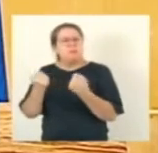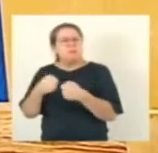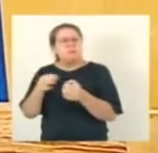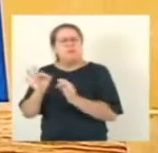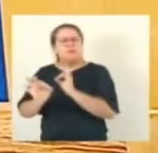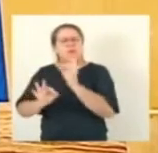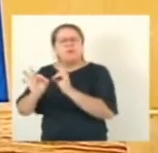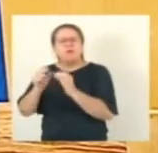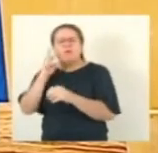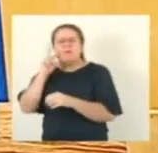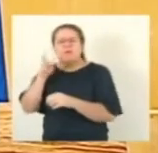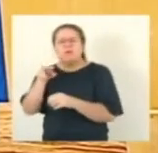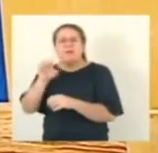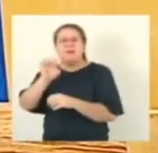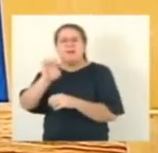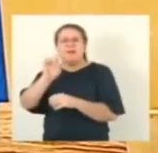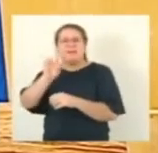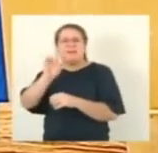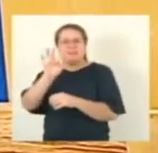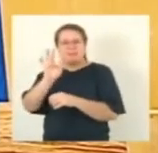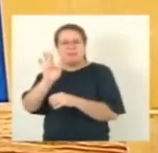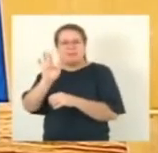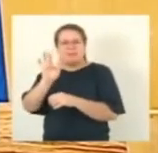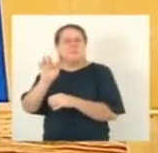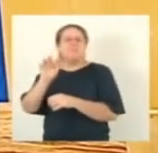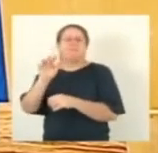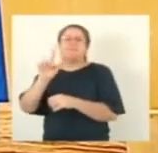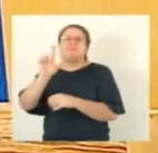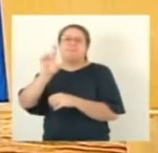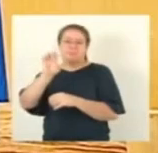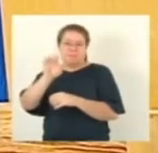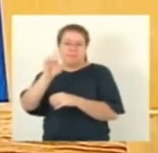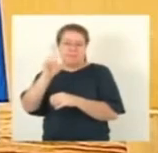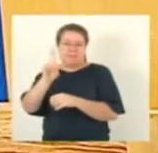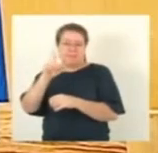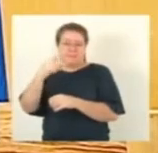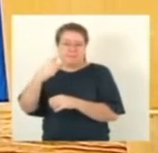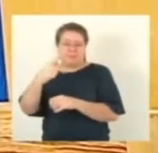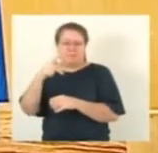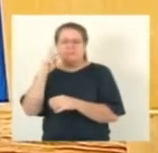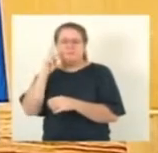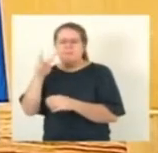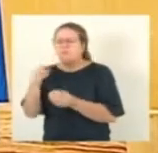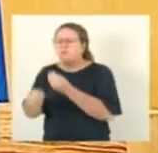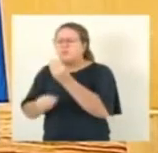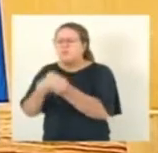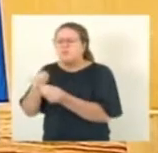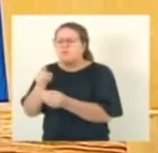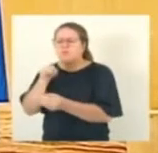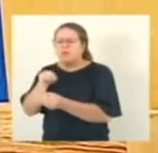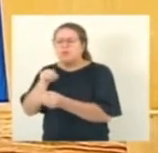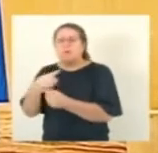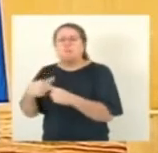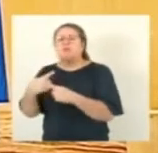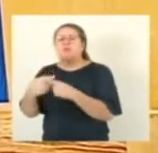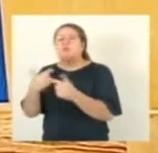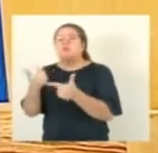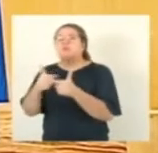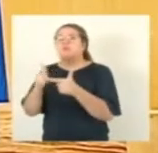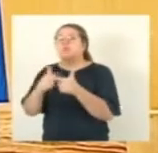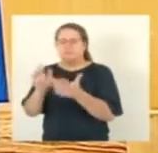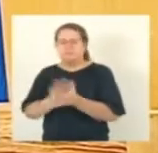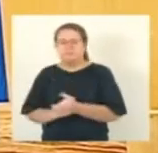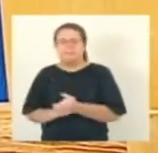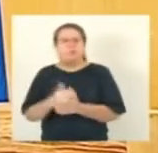questão de que há um problema na própria rede. Também, para escolas do município de Cariacica, nós estamos indicando,